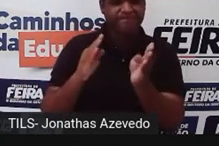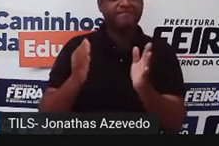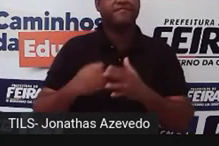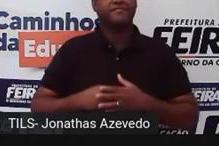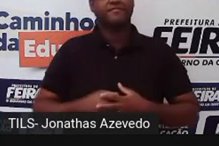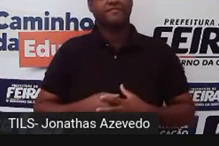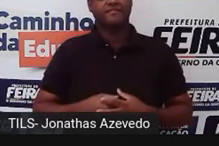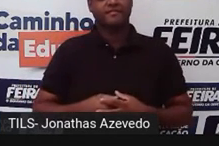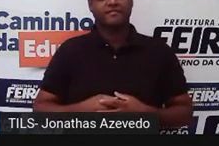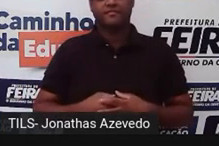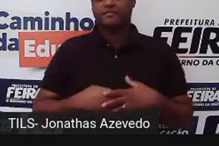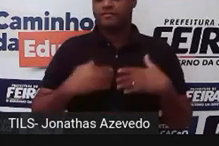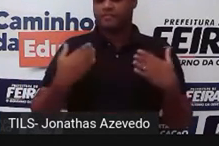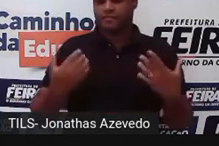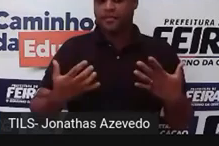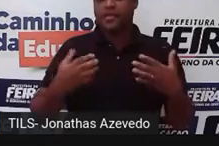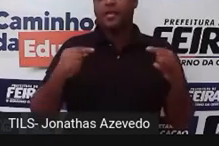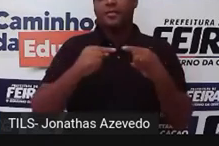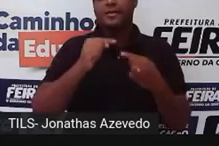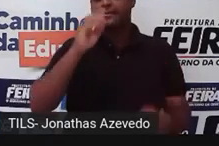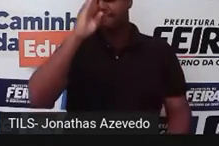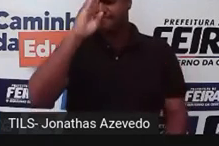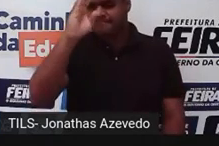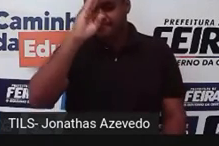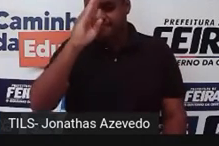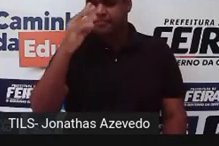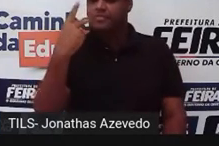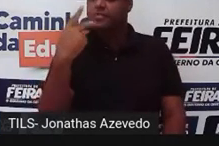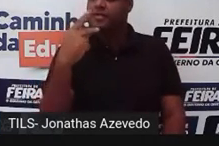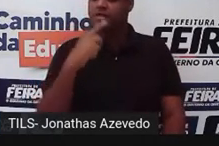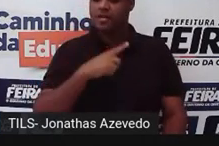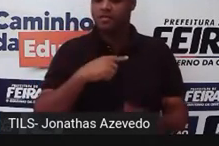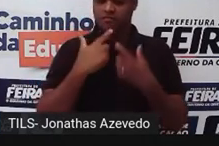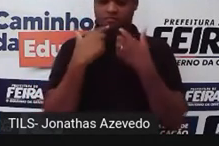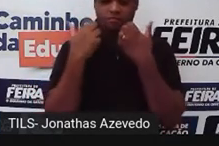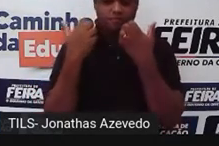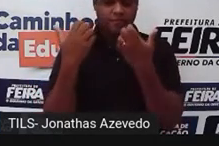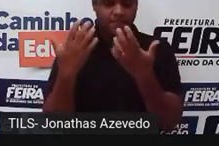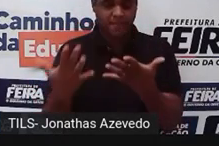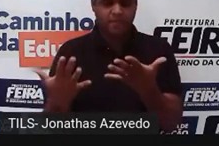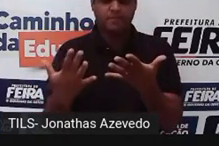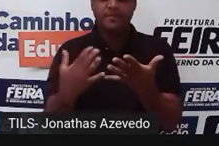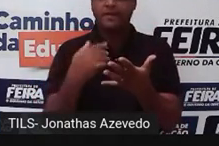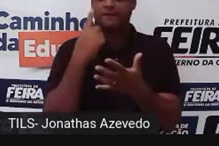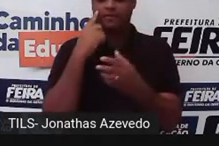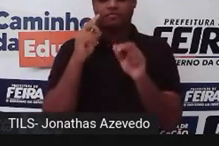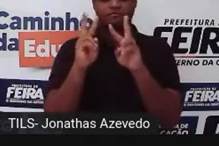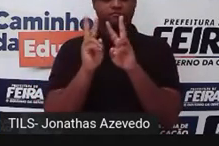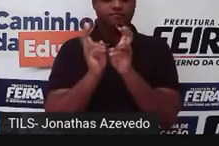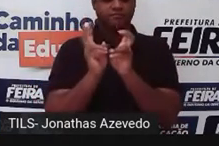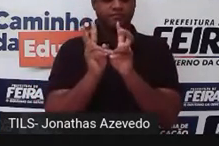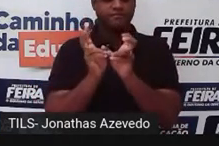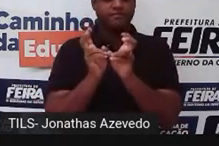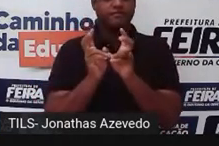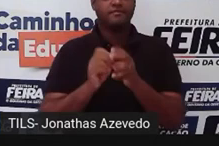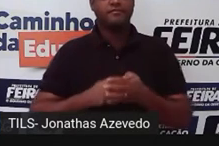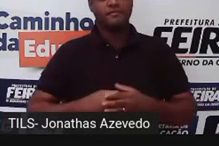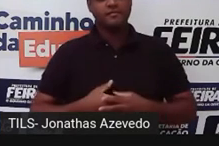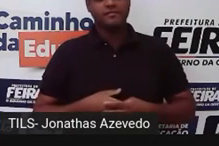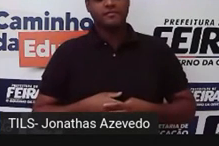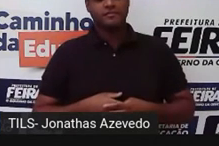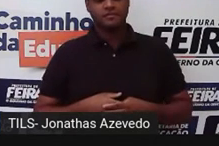de forma direta, a voz, da forma que ele falou, e fica entre aspas. Ok?